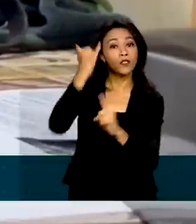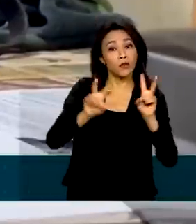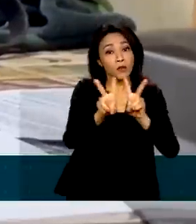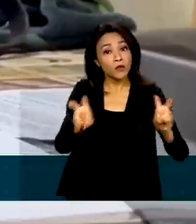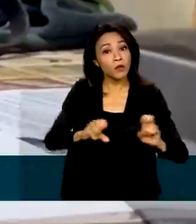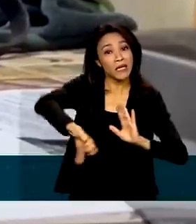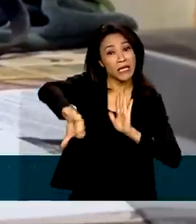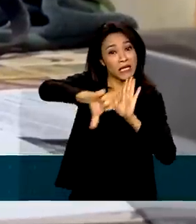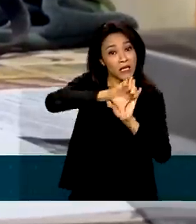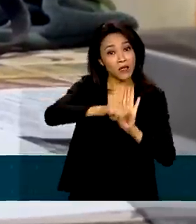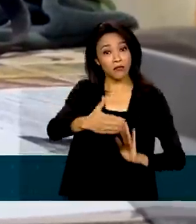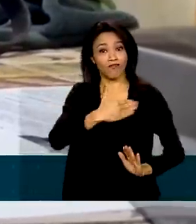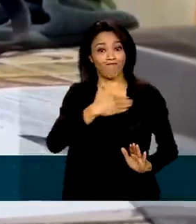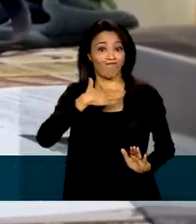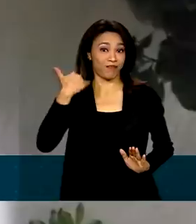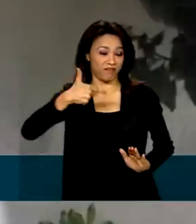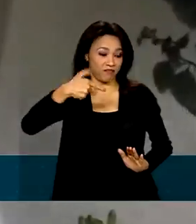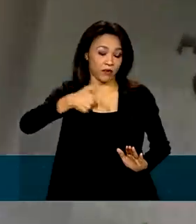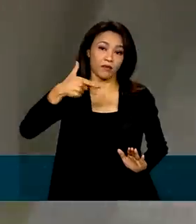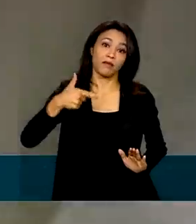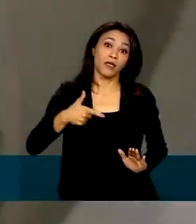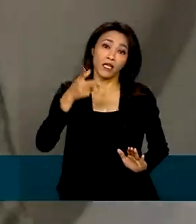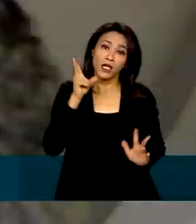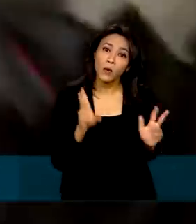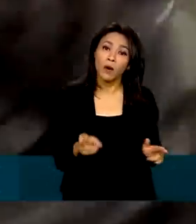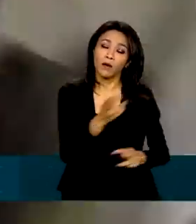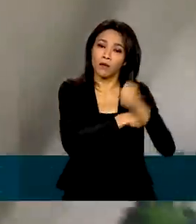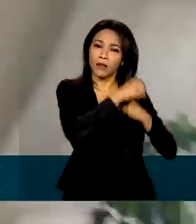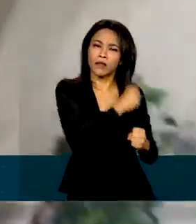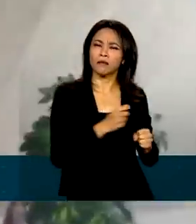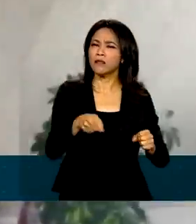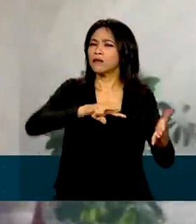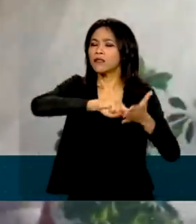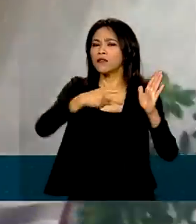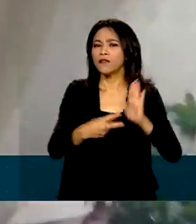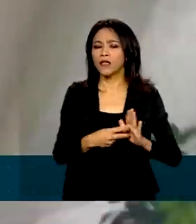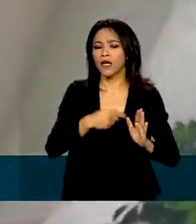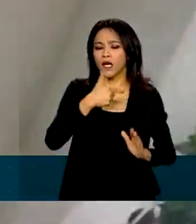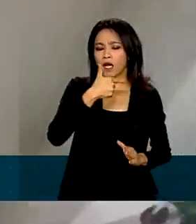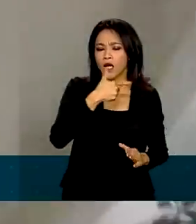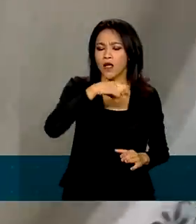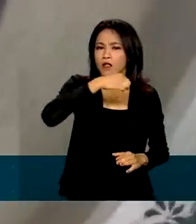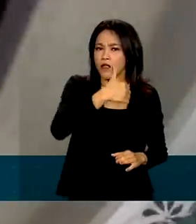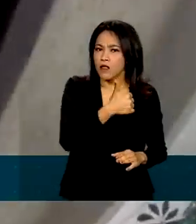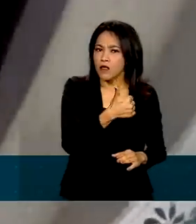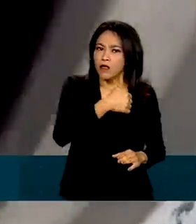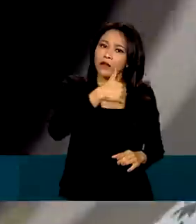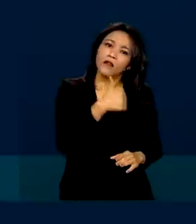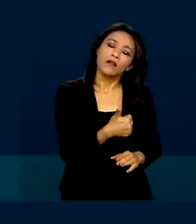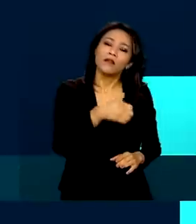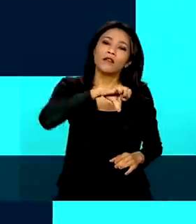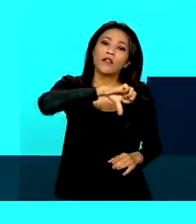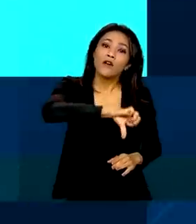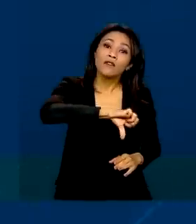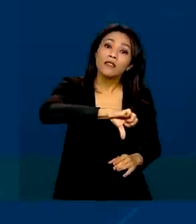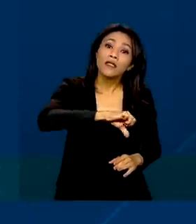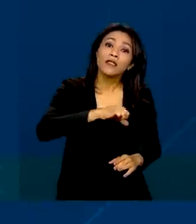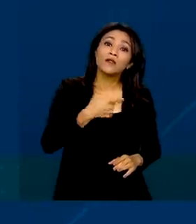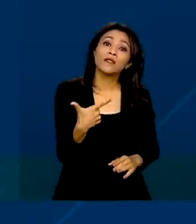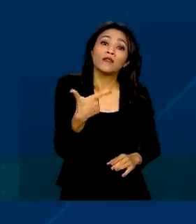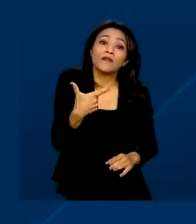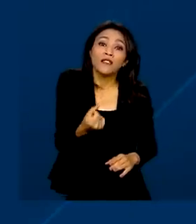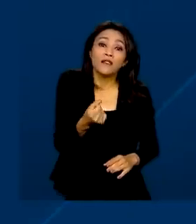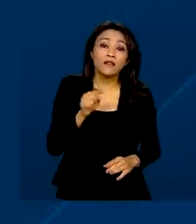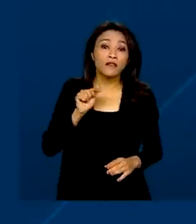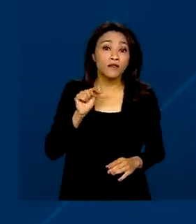com o mesmo período do ano passado, o que representa 920 vidas preservadas. Nos seis primeiros